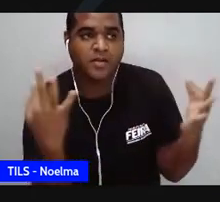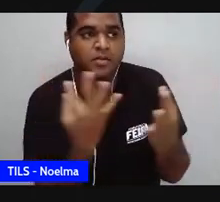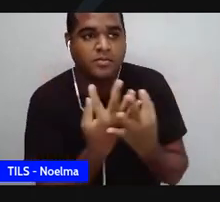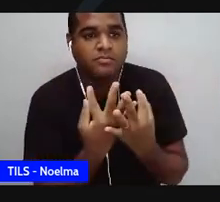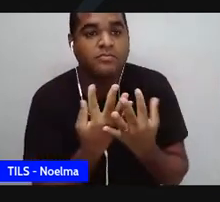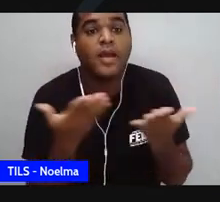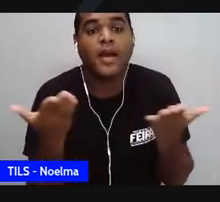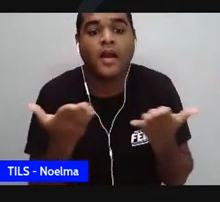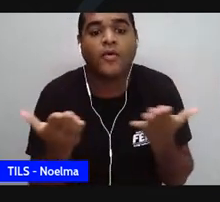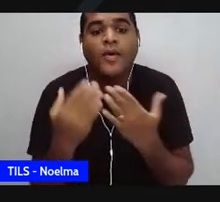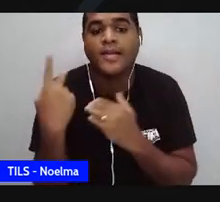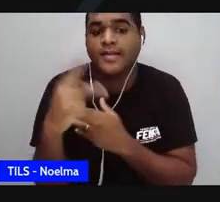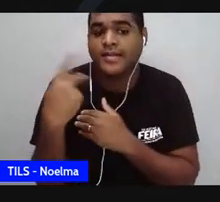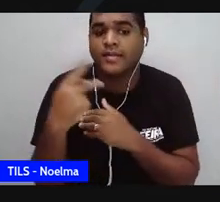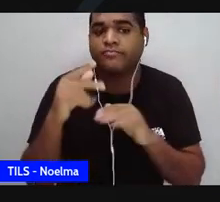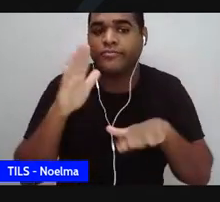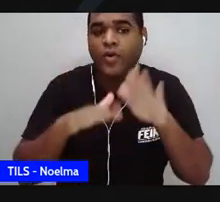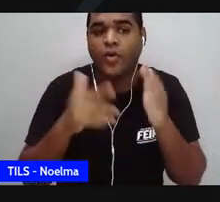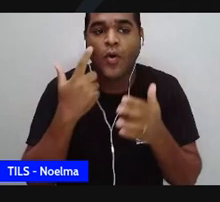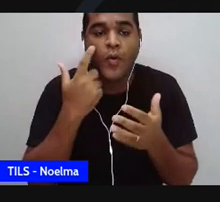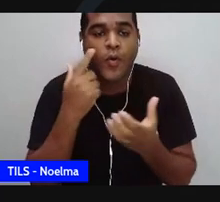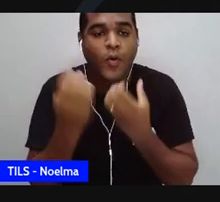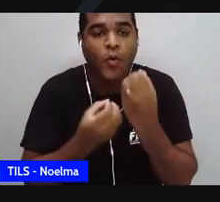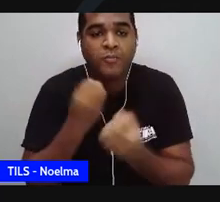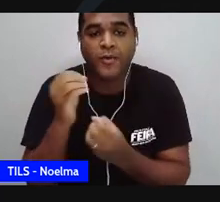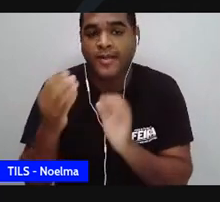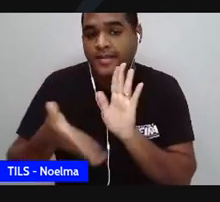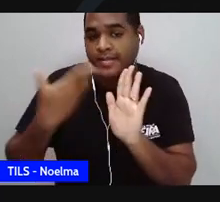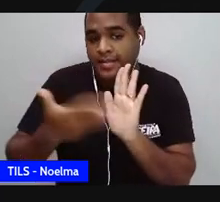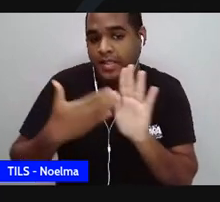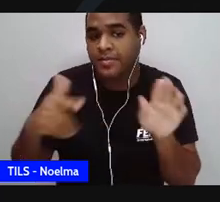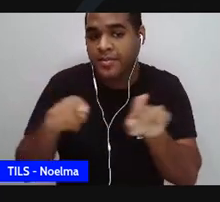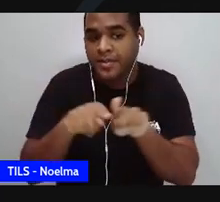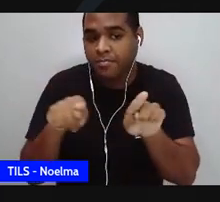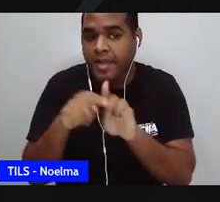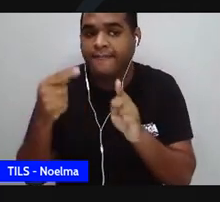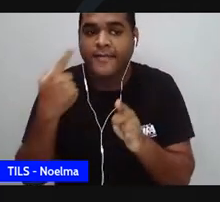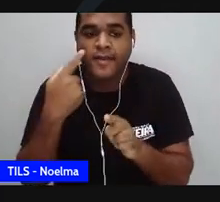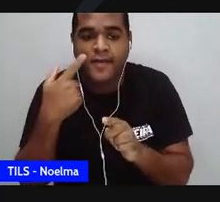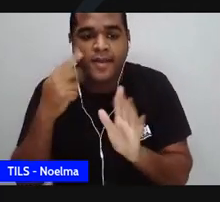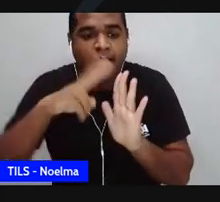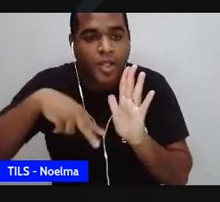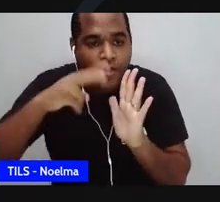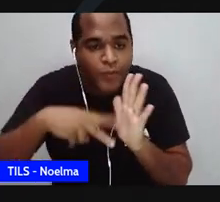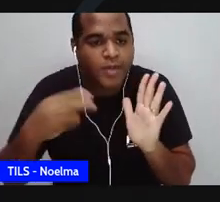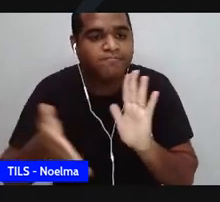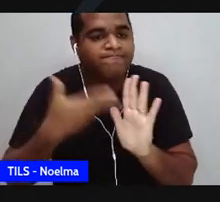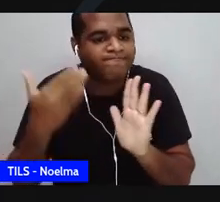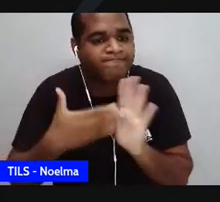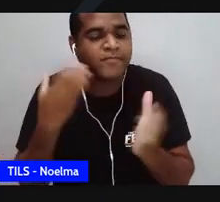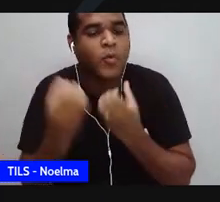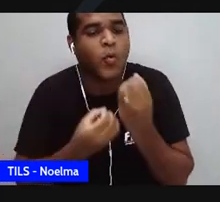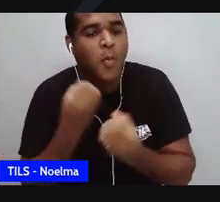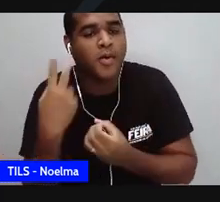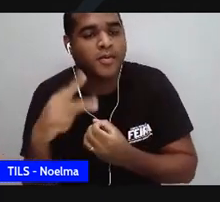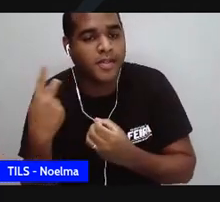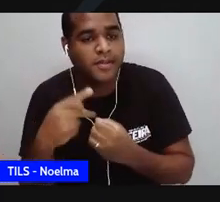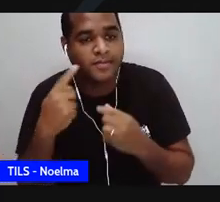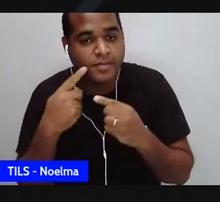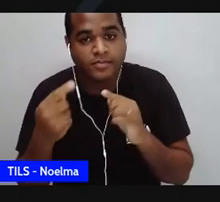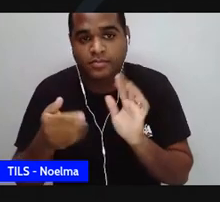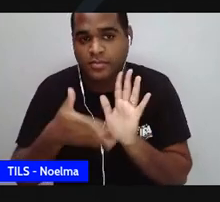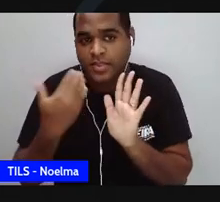livro, a leitura que encantou o mundo veio do livro